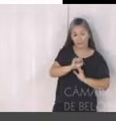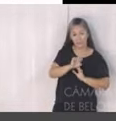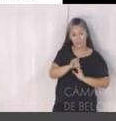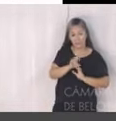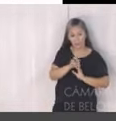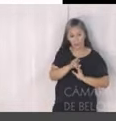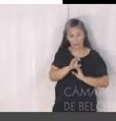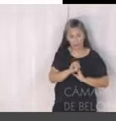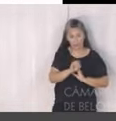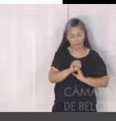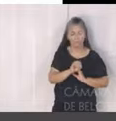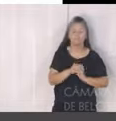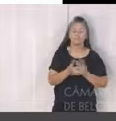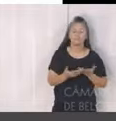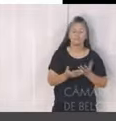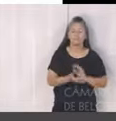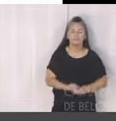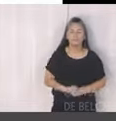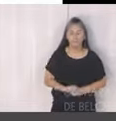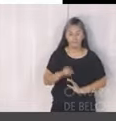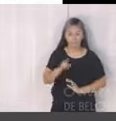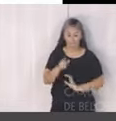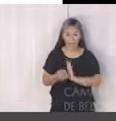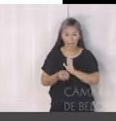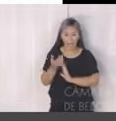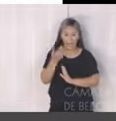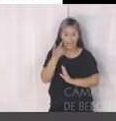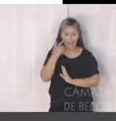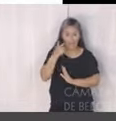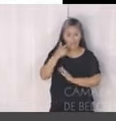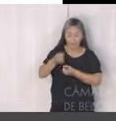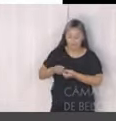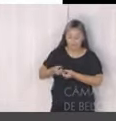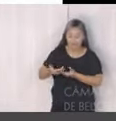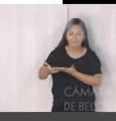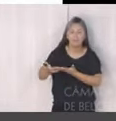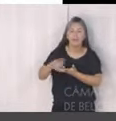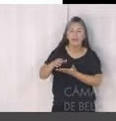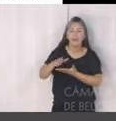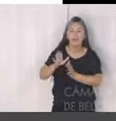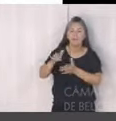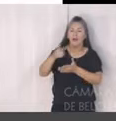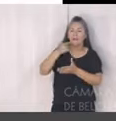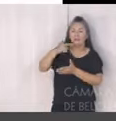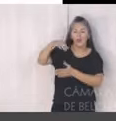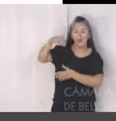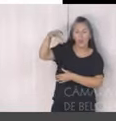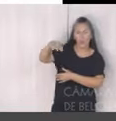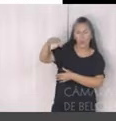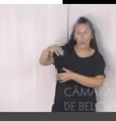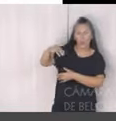assentamentos precários. A implantação de jardins de chuva. Nosso projeto é de 30